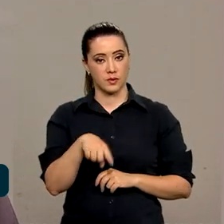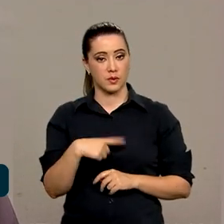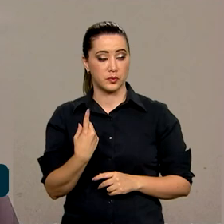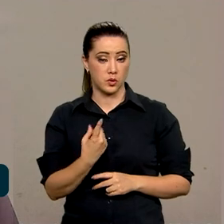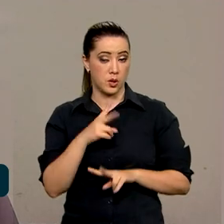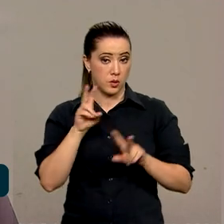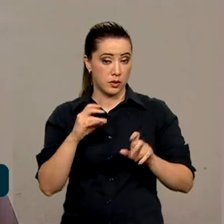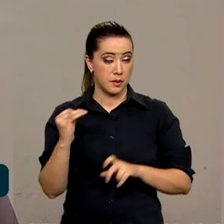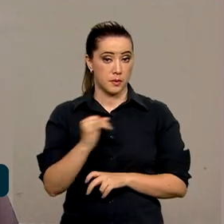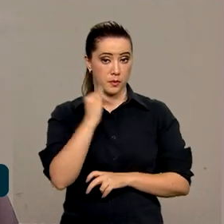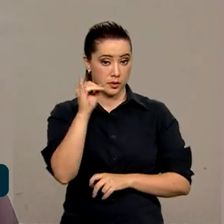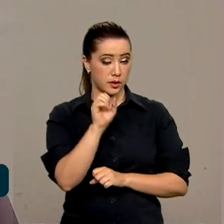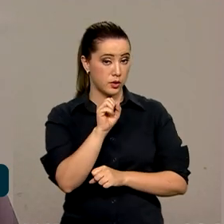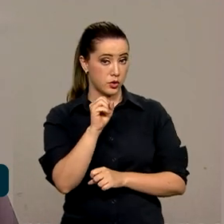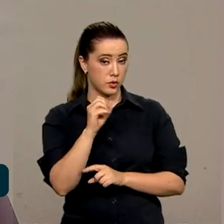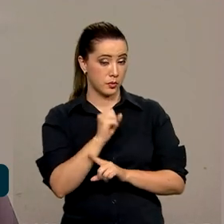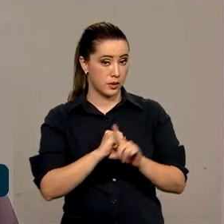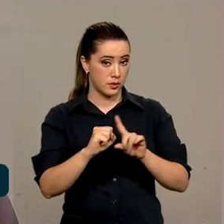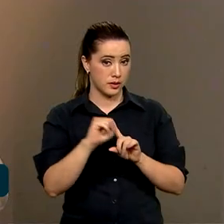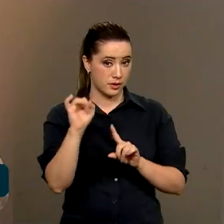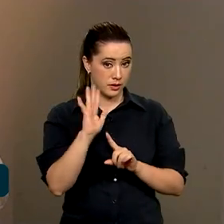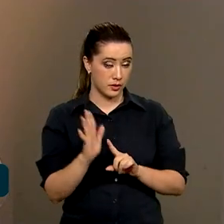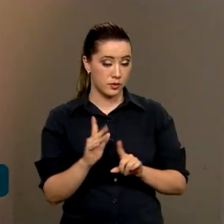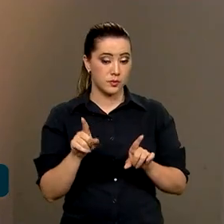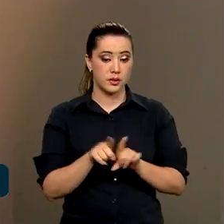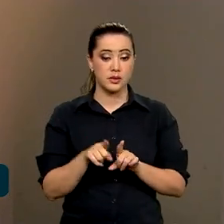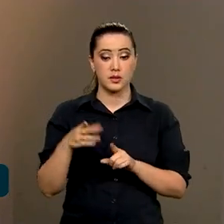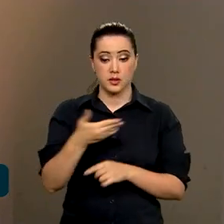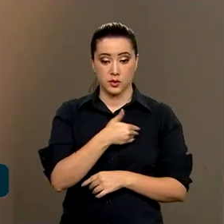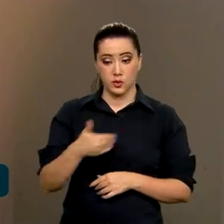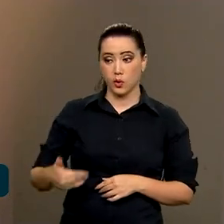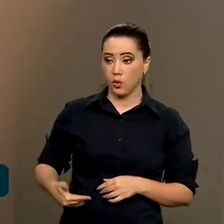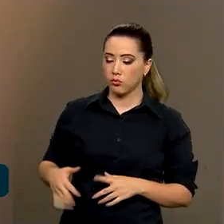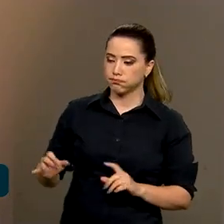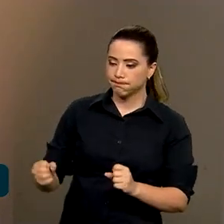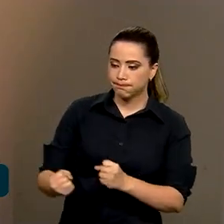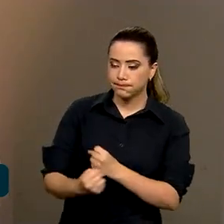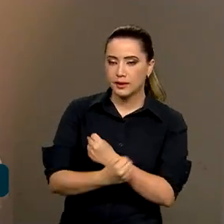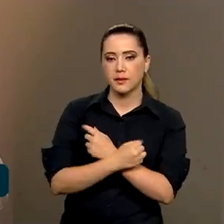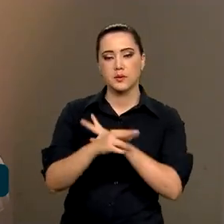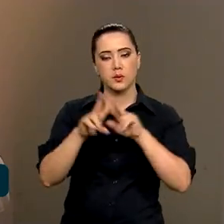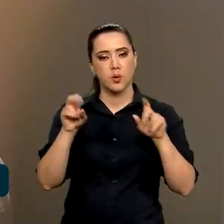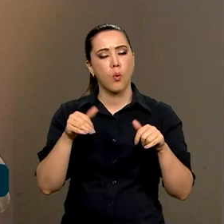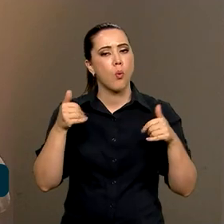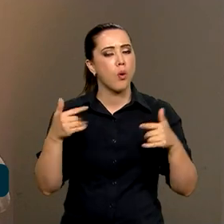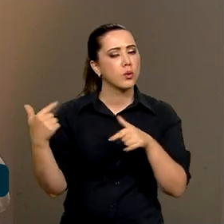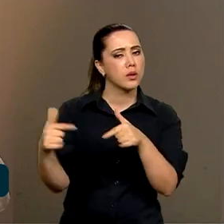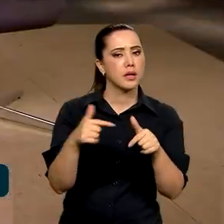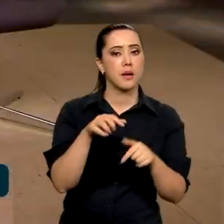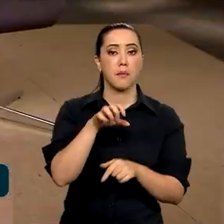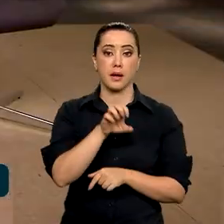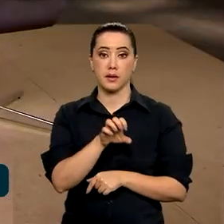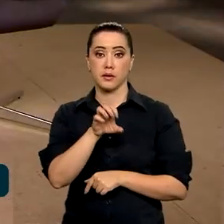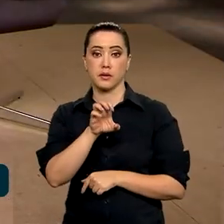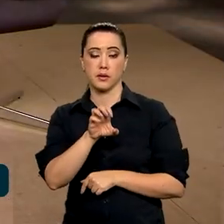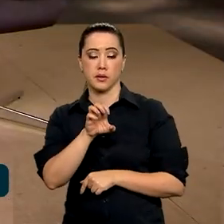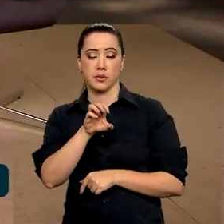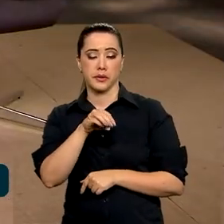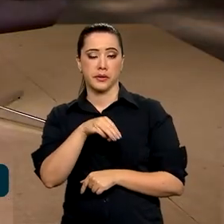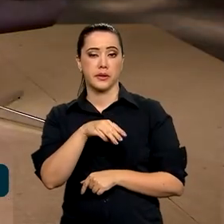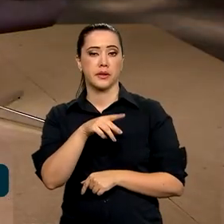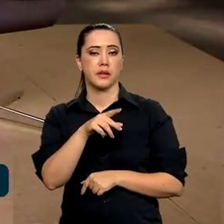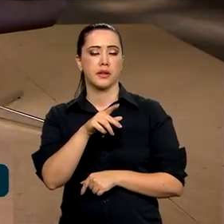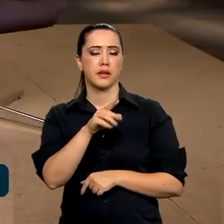importante para a sociedade brasileira e esse governo abraçou essa causa. Qual é o papel da Embrapa? Como ela vem trabalhando